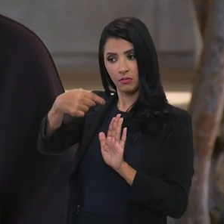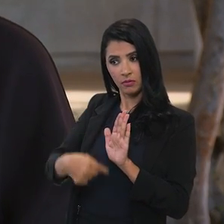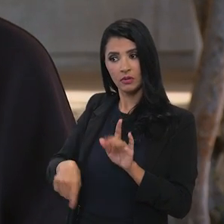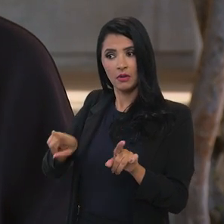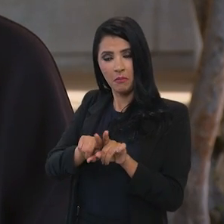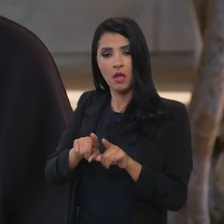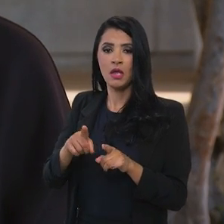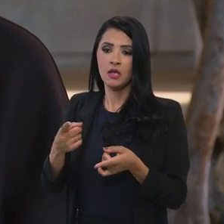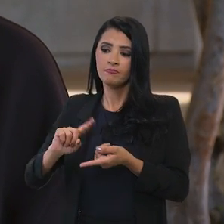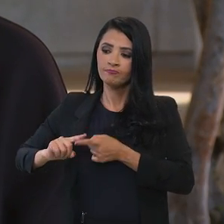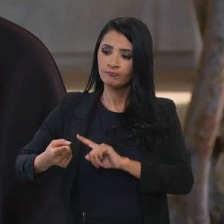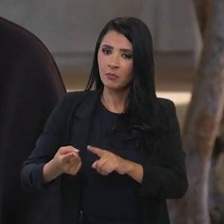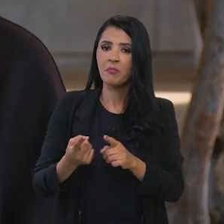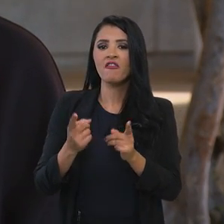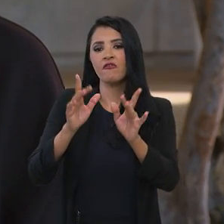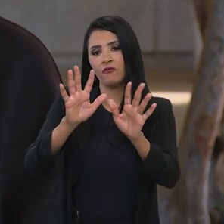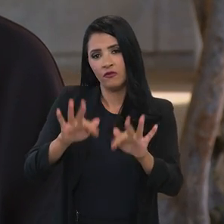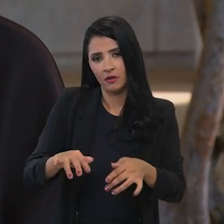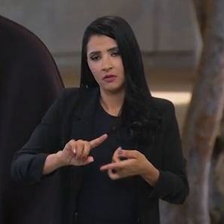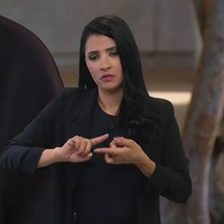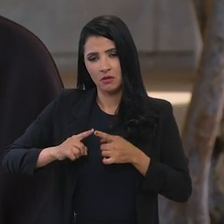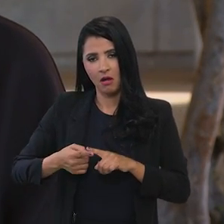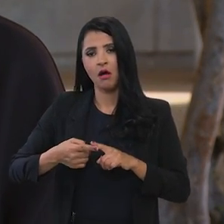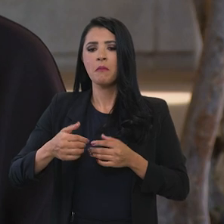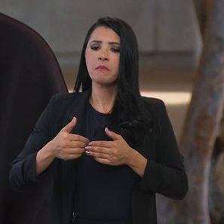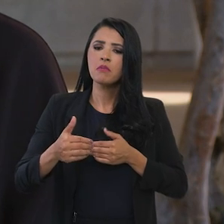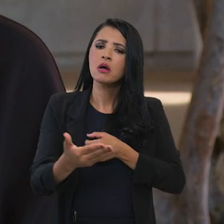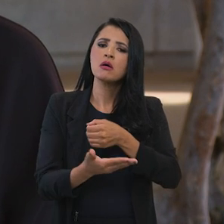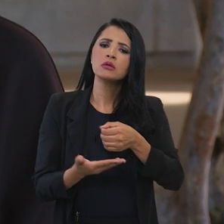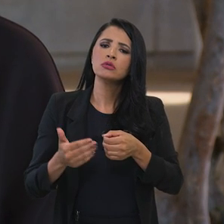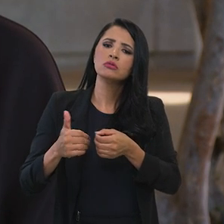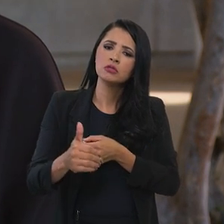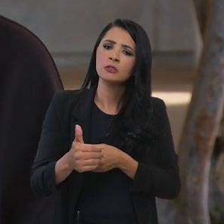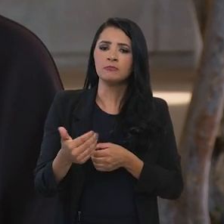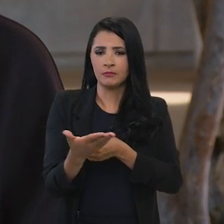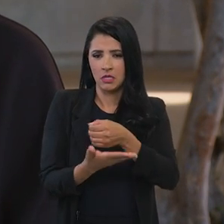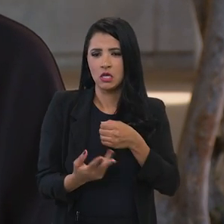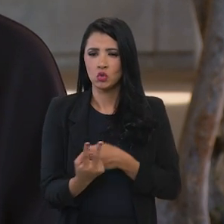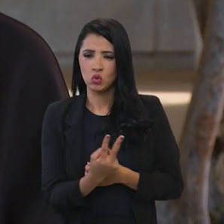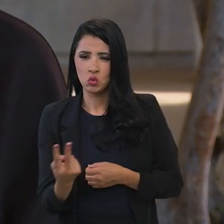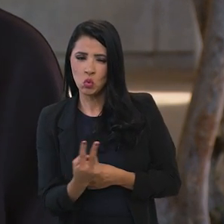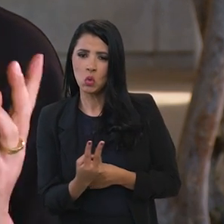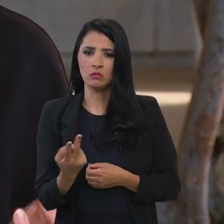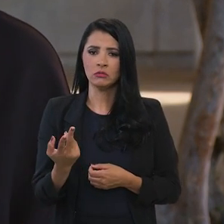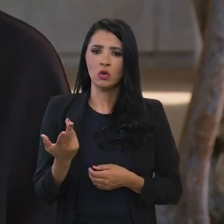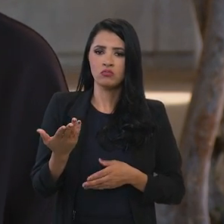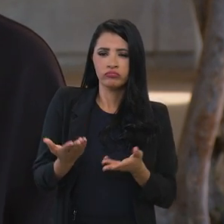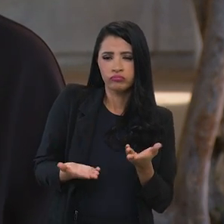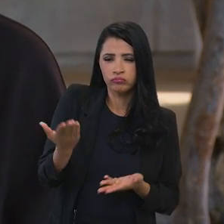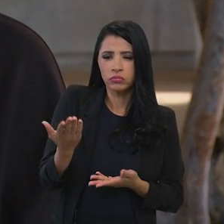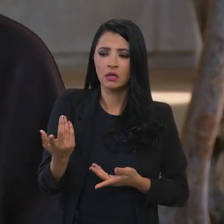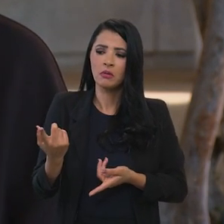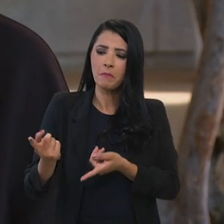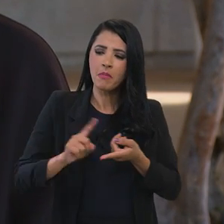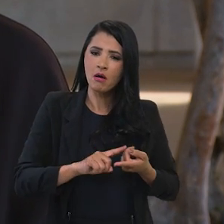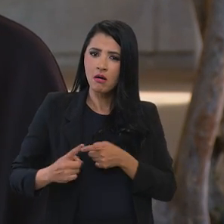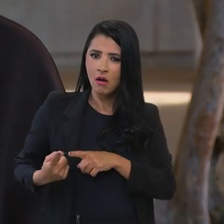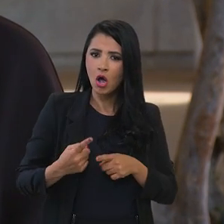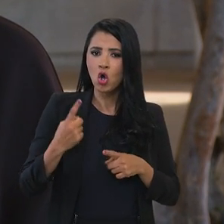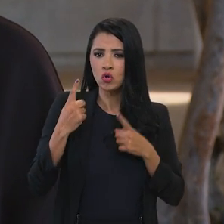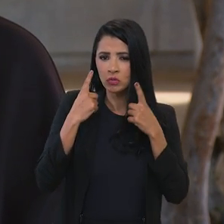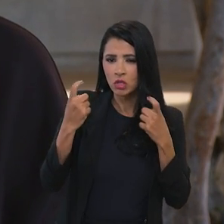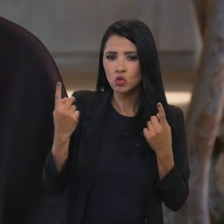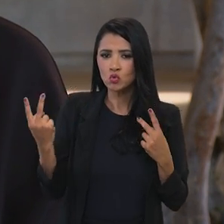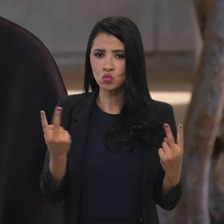é que nós possamos convergir para a conclusão dessa negociação a partir digamos dessas bases ou seja um acordo equilibrado que